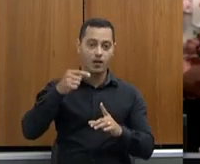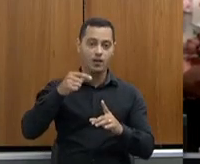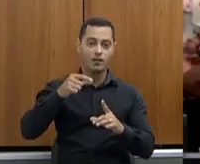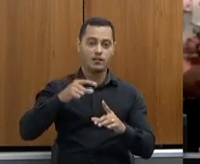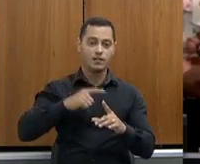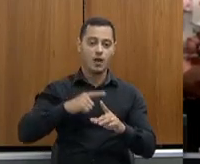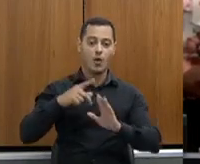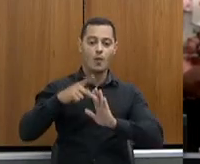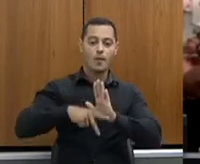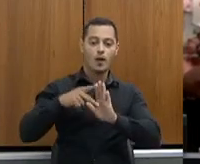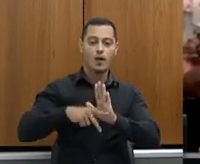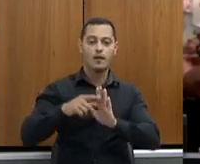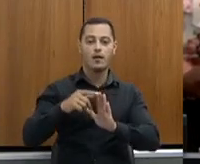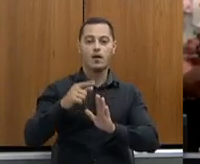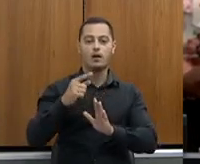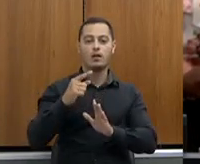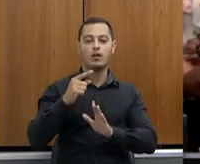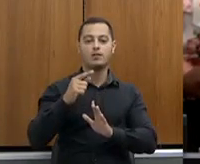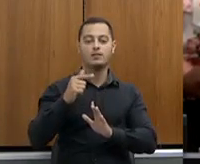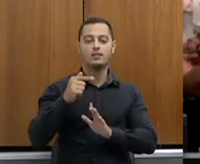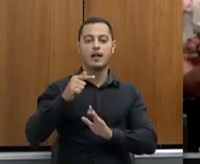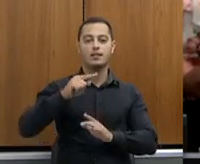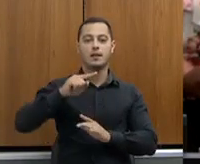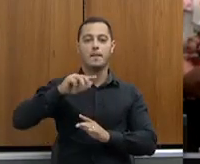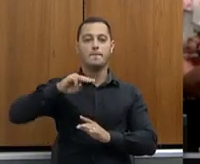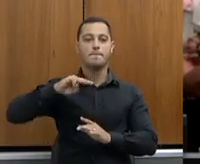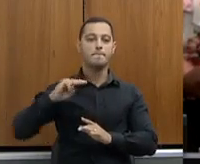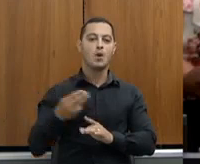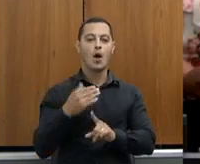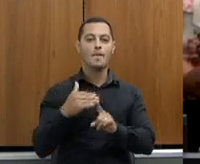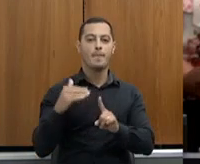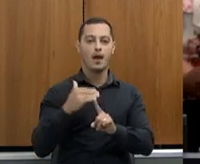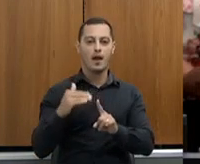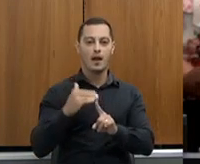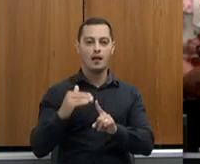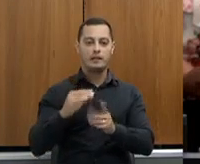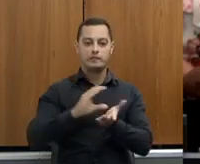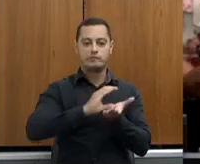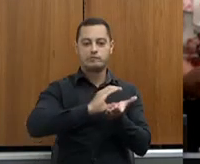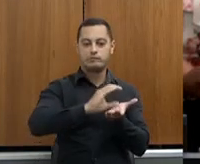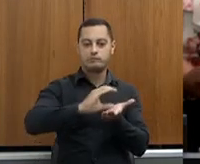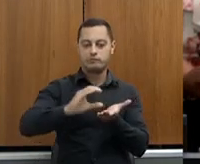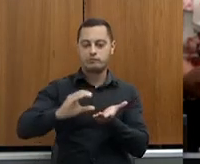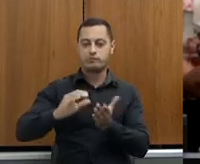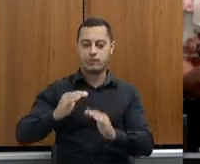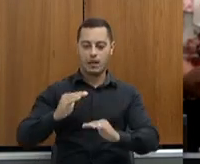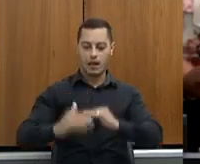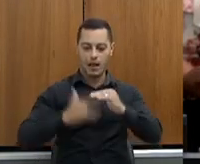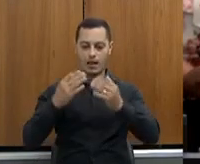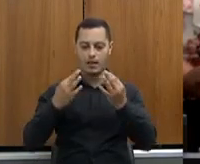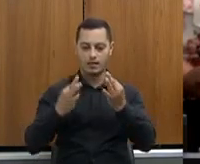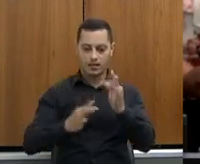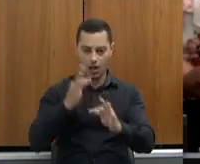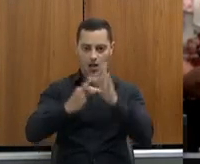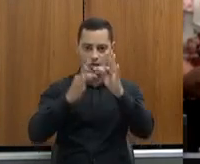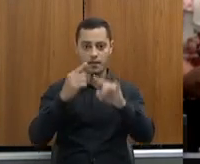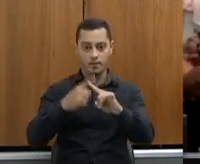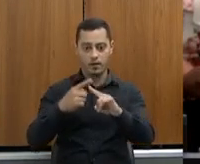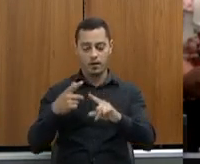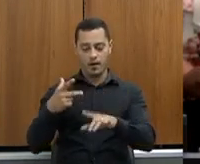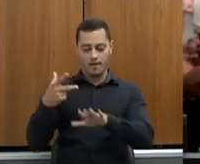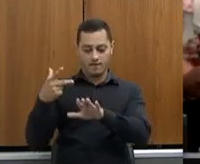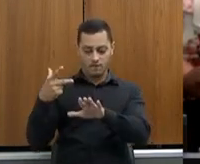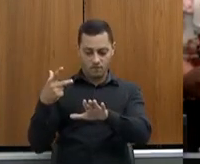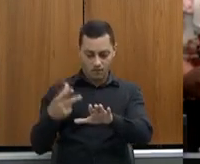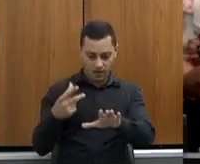um milhão e meio, passou para sete milhões e meio, para várias funcionalidades, porque o grande desafio de agora para frente, depois da retirada da vacina, vai